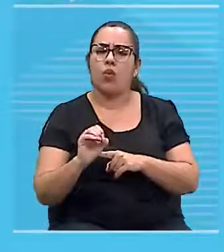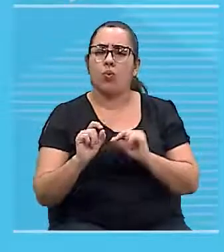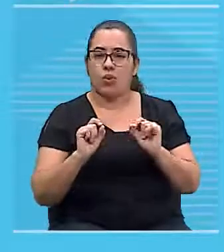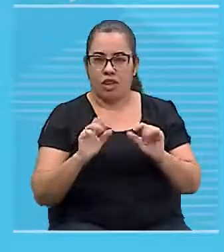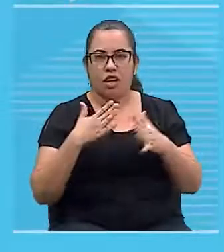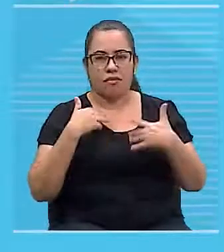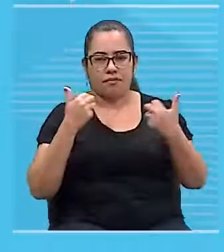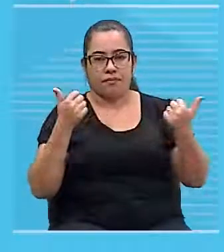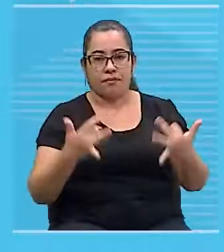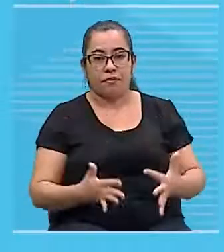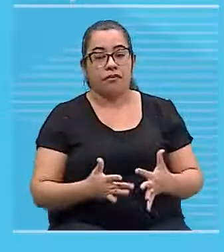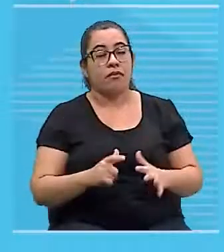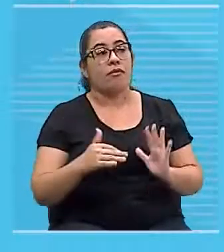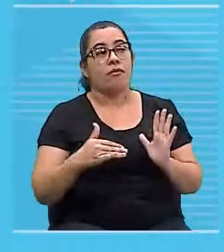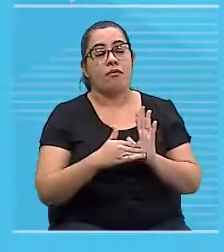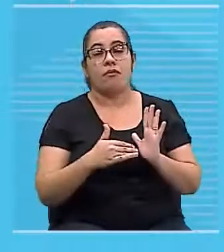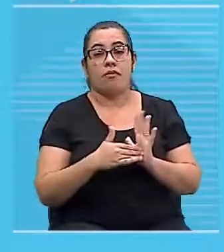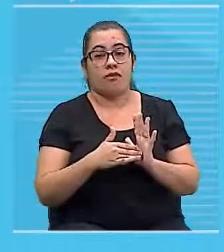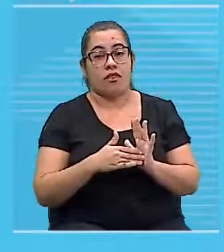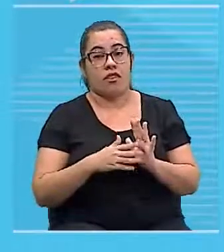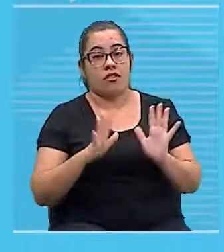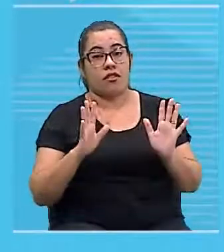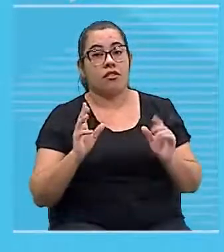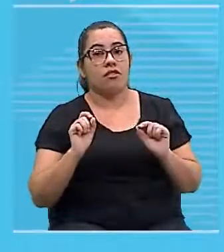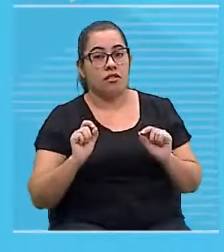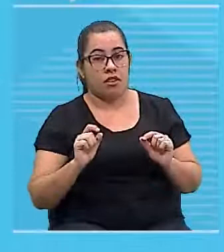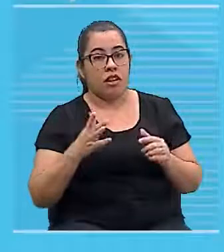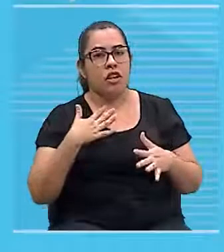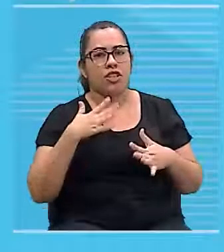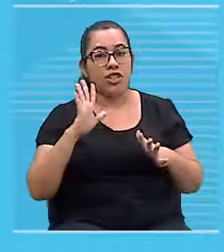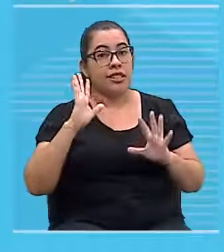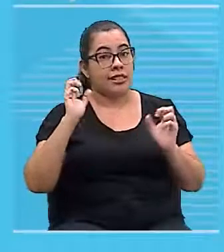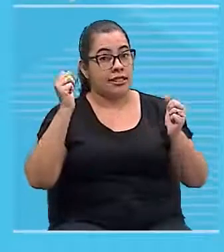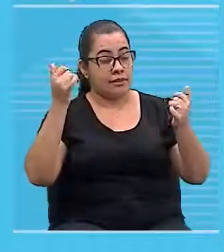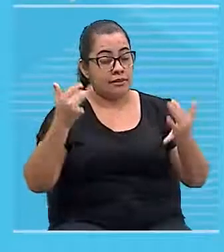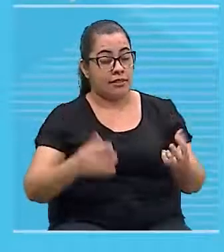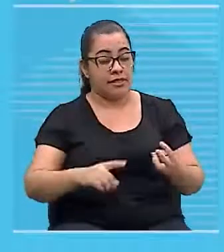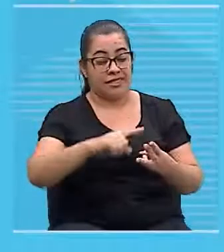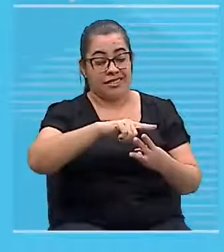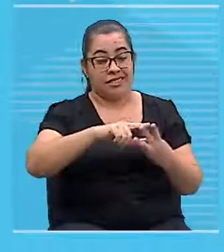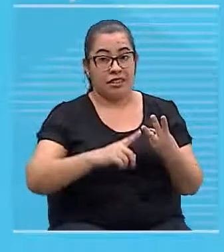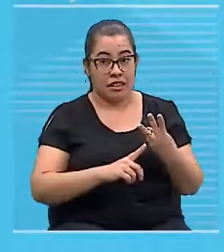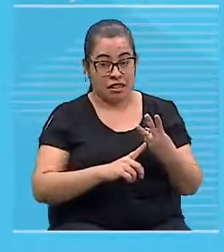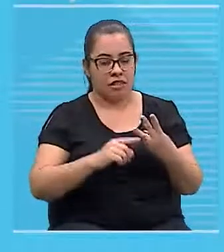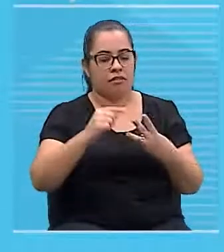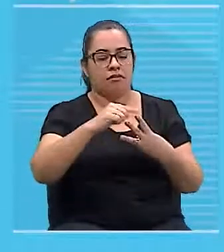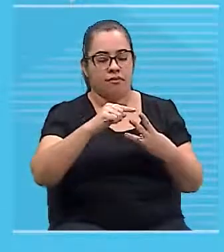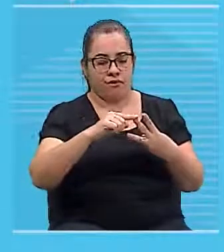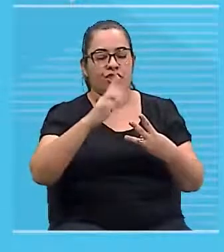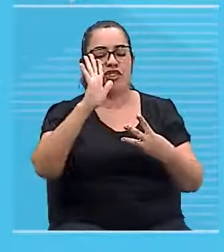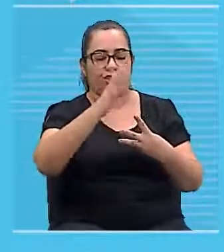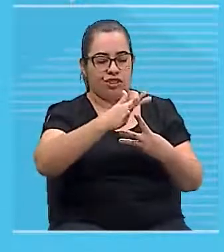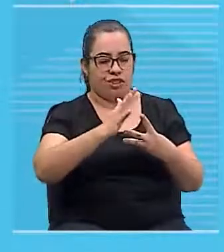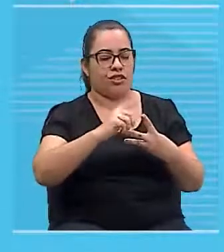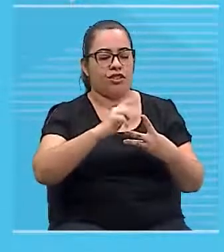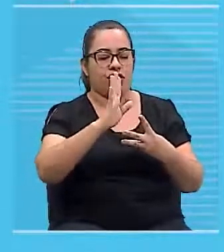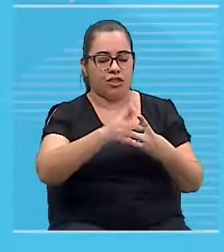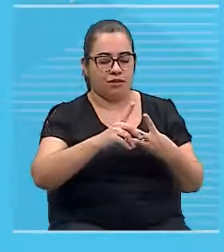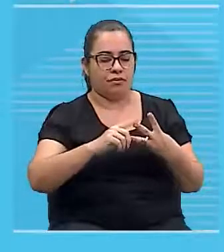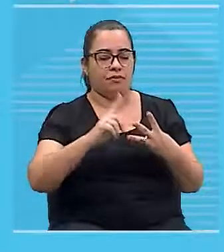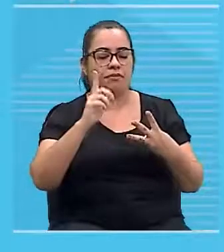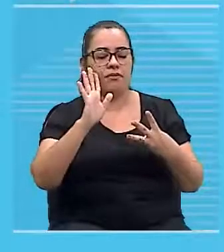E a última grandeza, eu falei que era um três, né? A última grandeza é o meio que eu